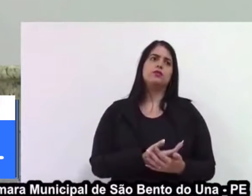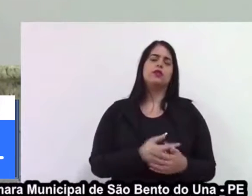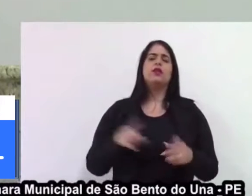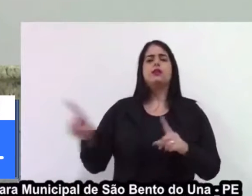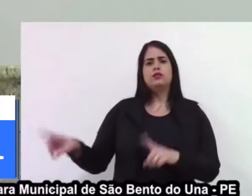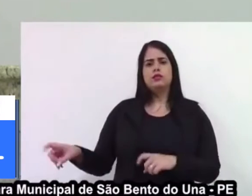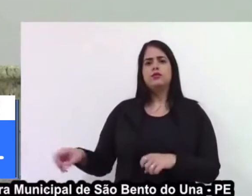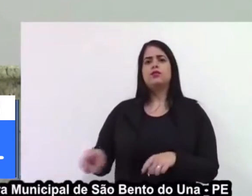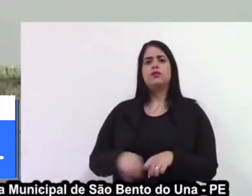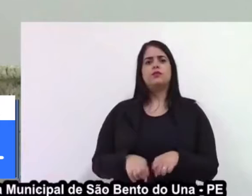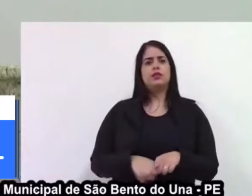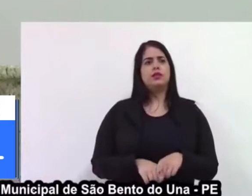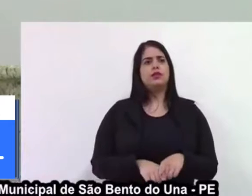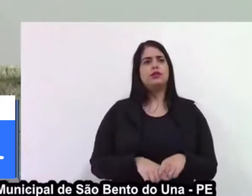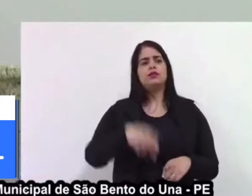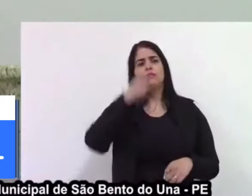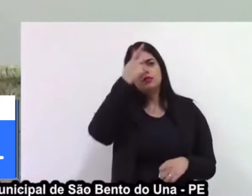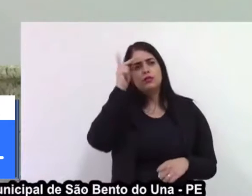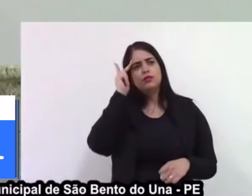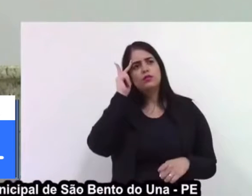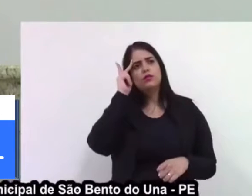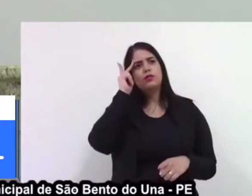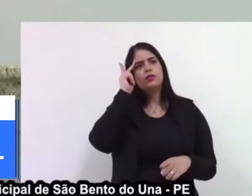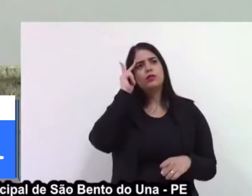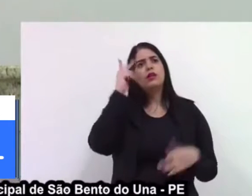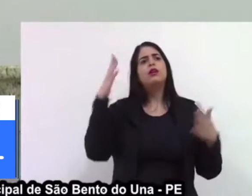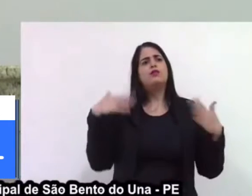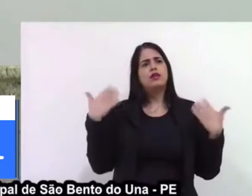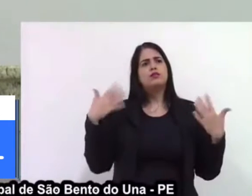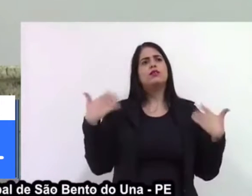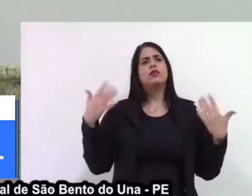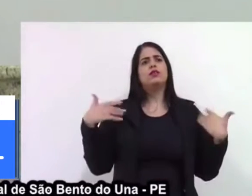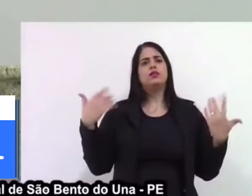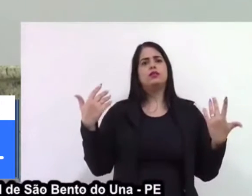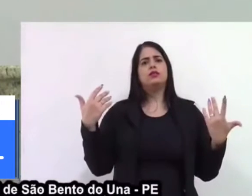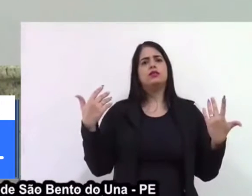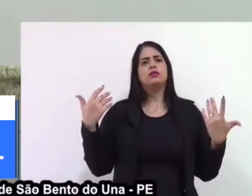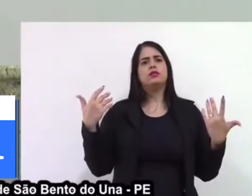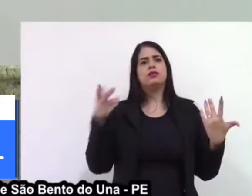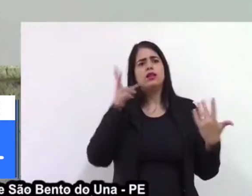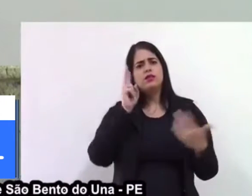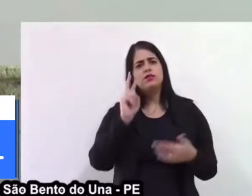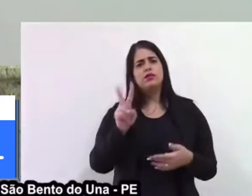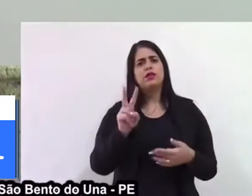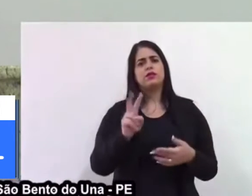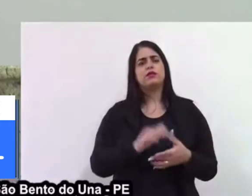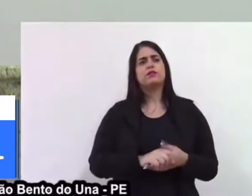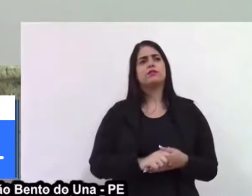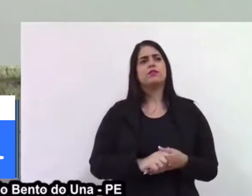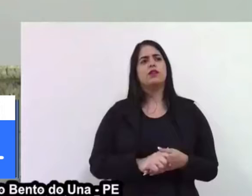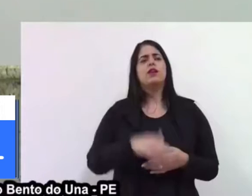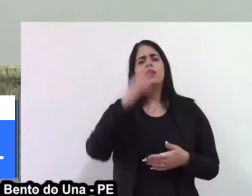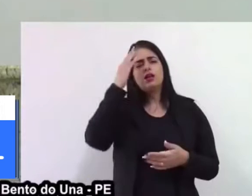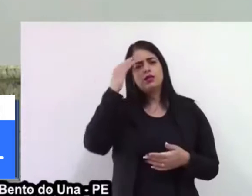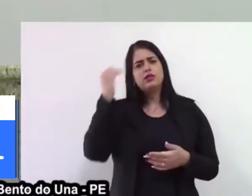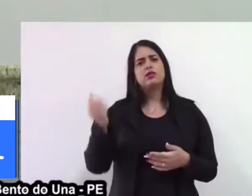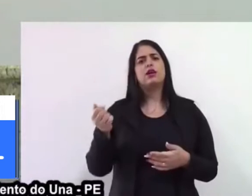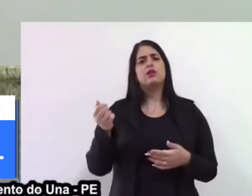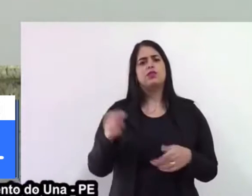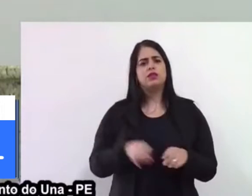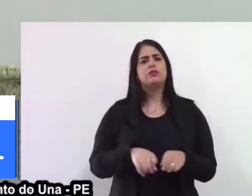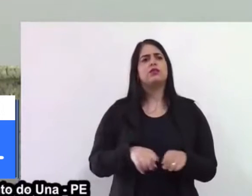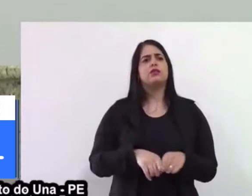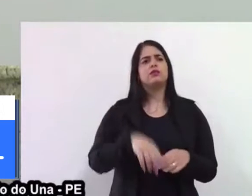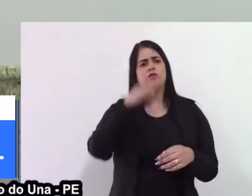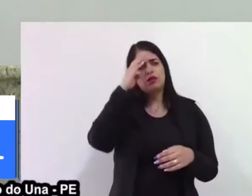sítios, pessoas que ficam felizes com as nossas visitas e a gente fica sabendo também o que está acontecendo